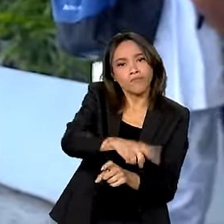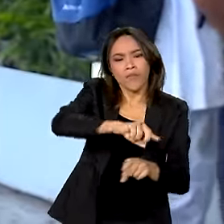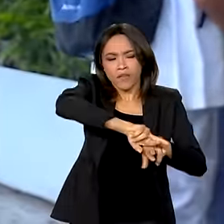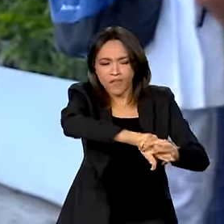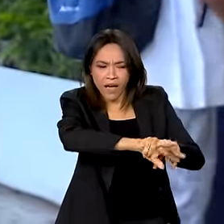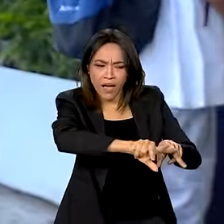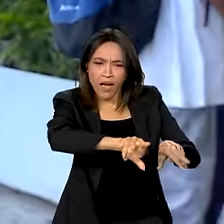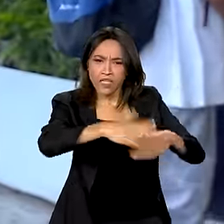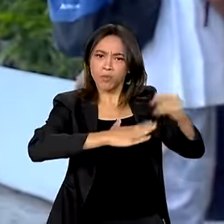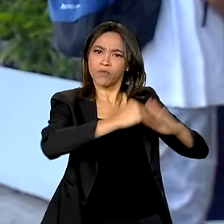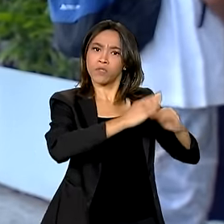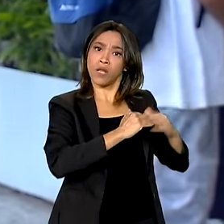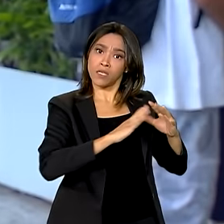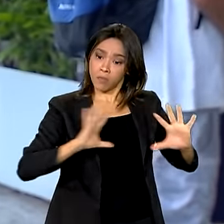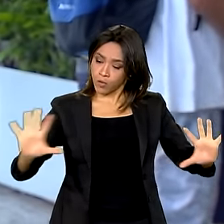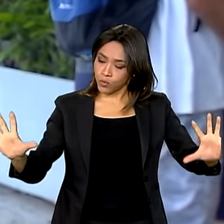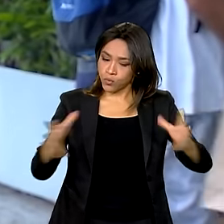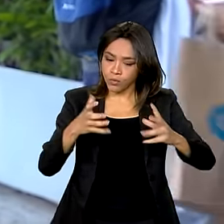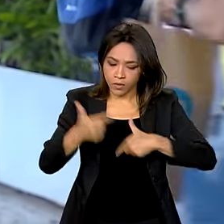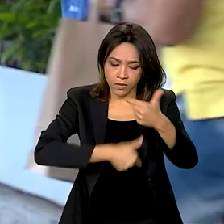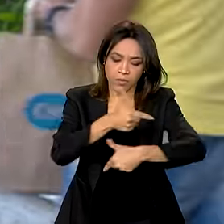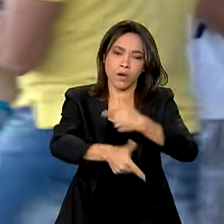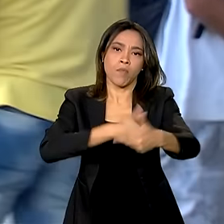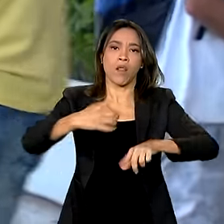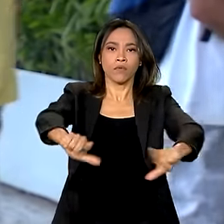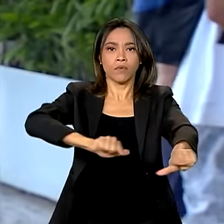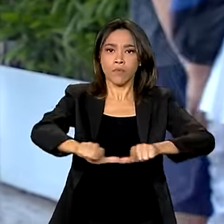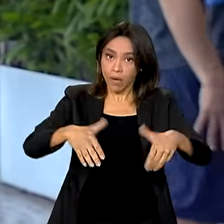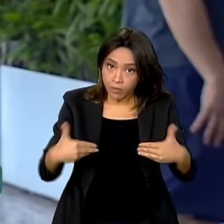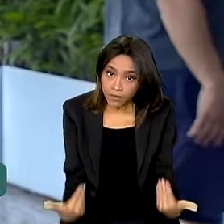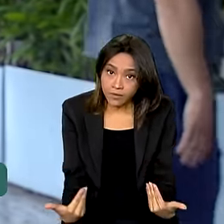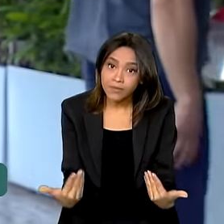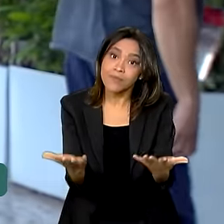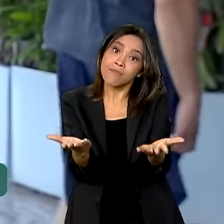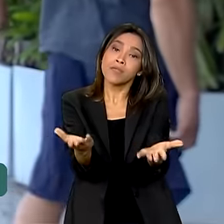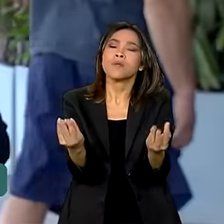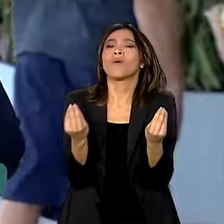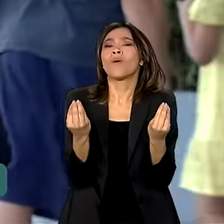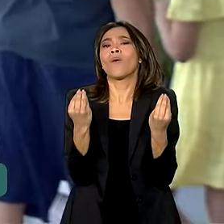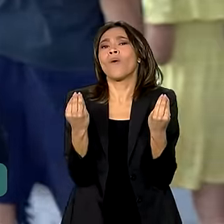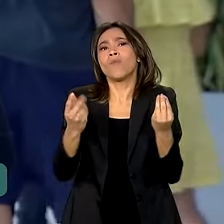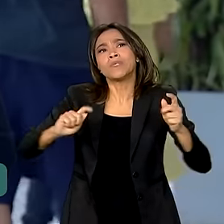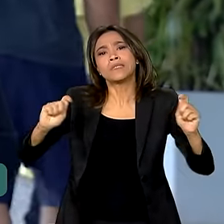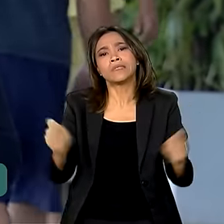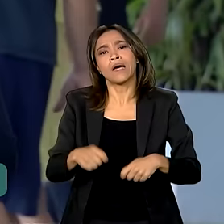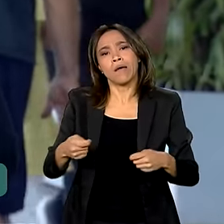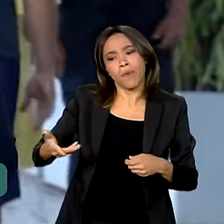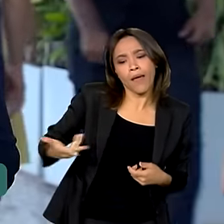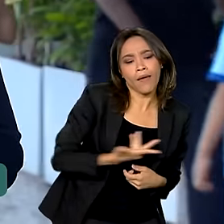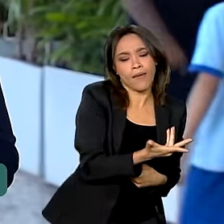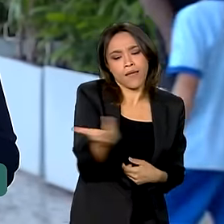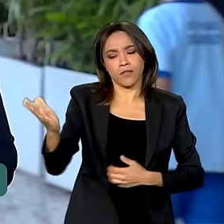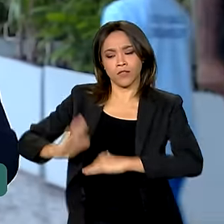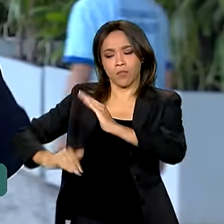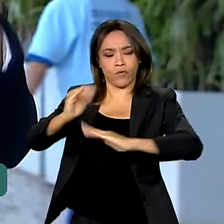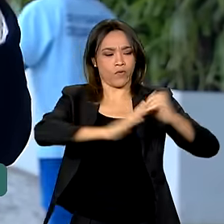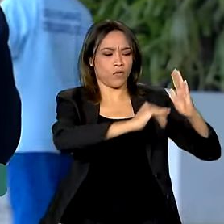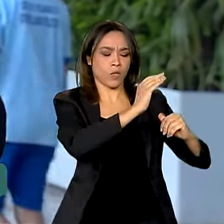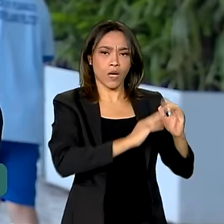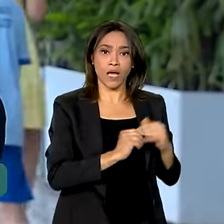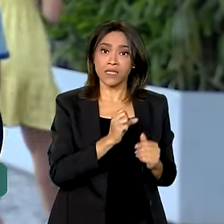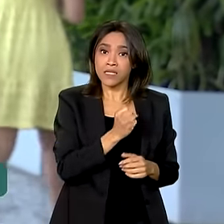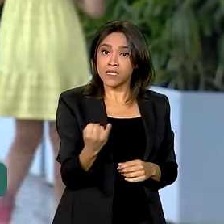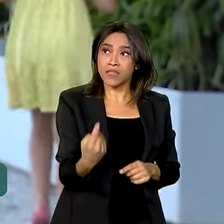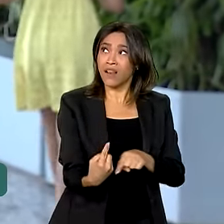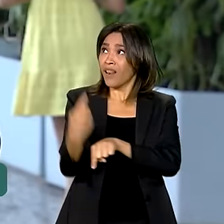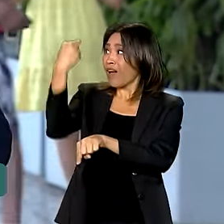outras profissões para atuar no mercado de trabalho, não é isso? Mas como é possível ter esses profissionais na linha de frente se